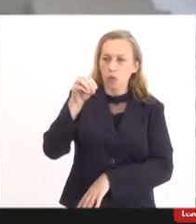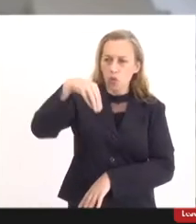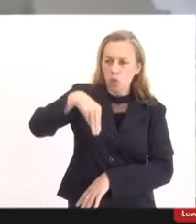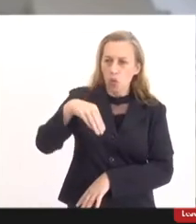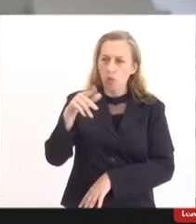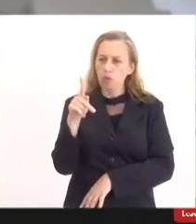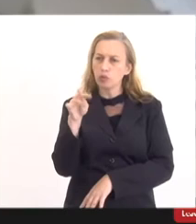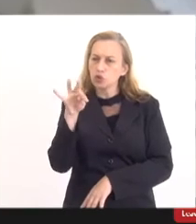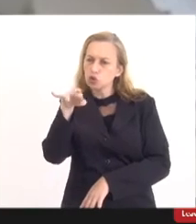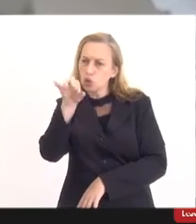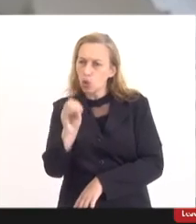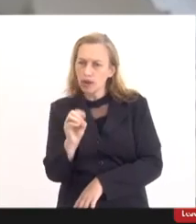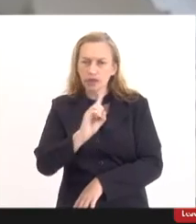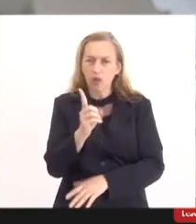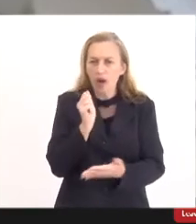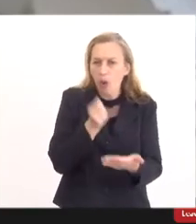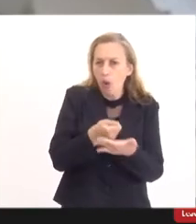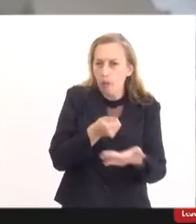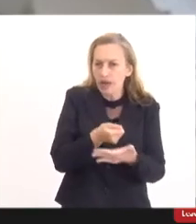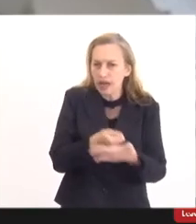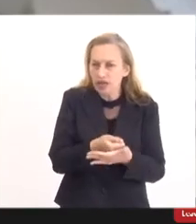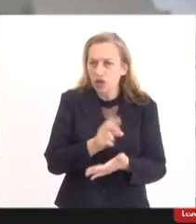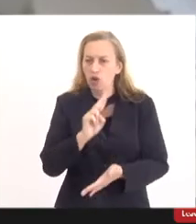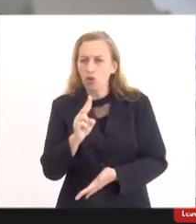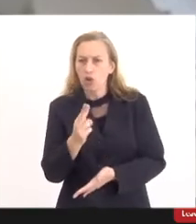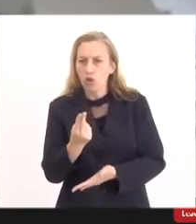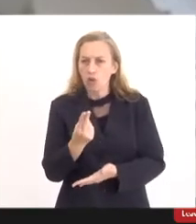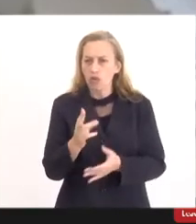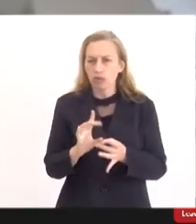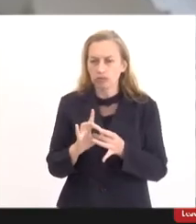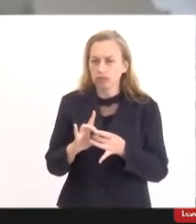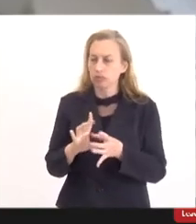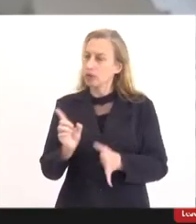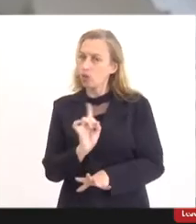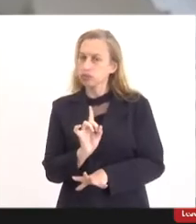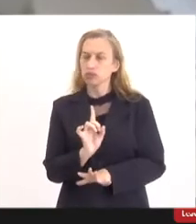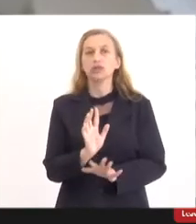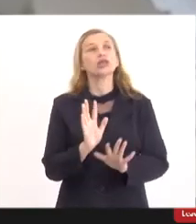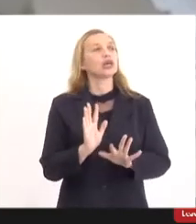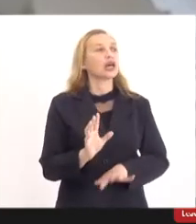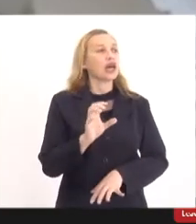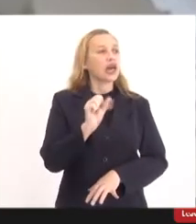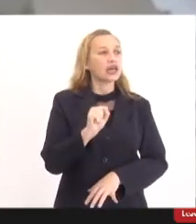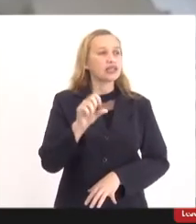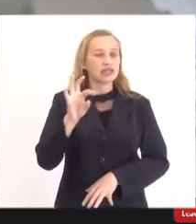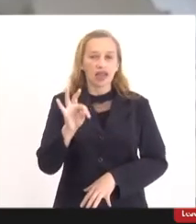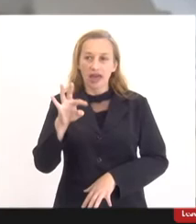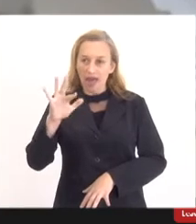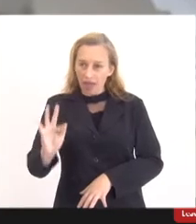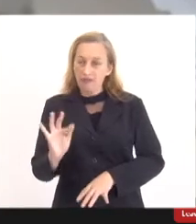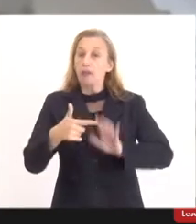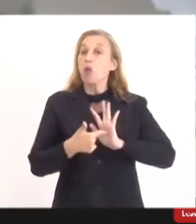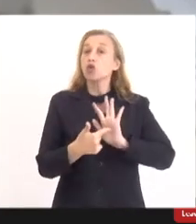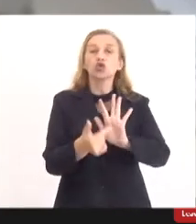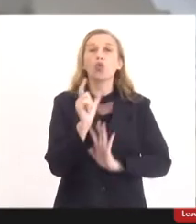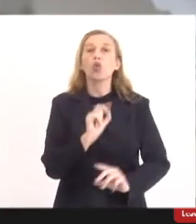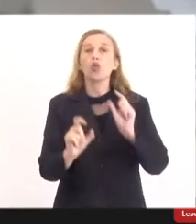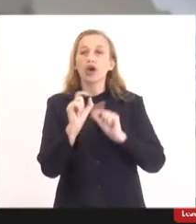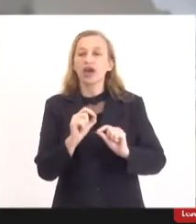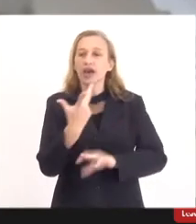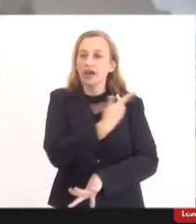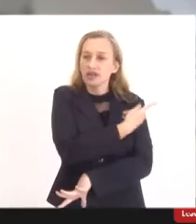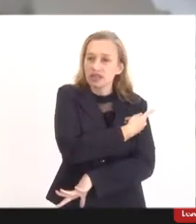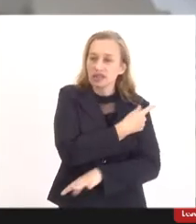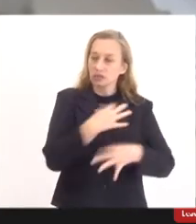significa vacina obrigatória ou forçada. Então, o STF afirmou o entendimento de que a vacinação de